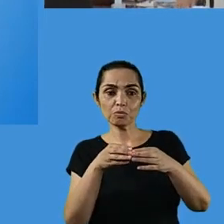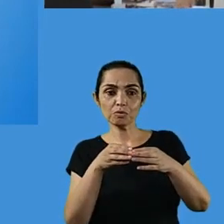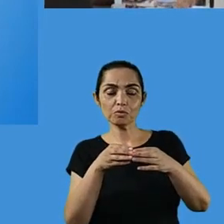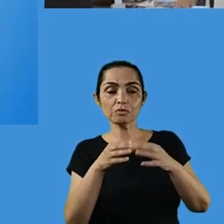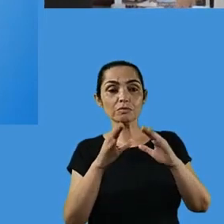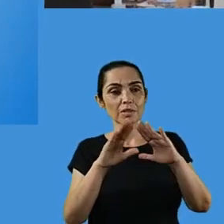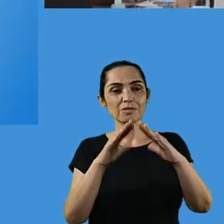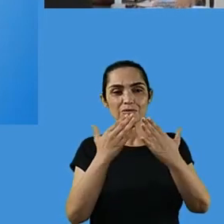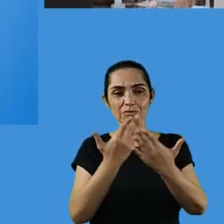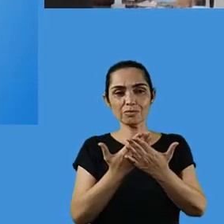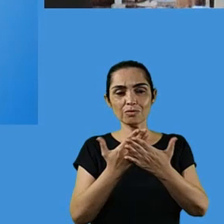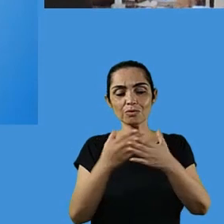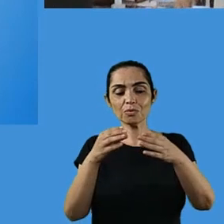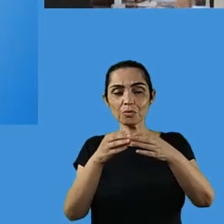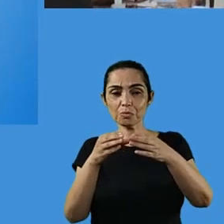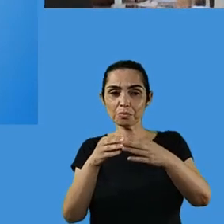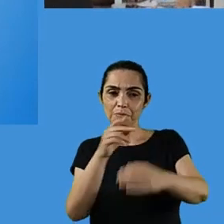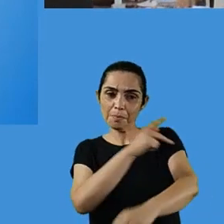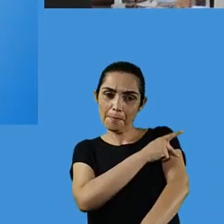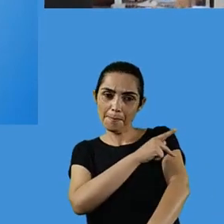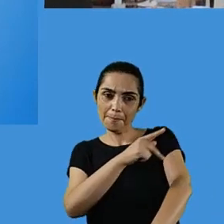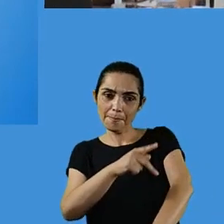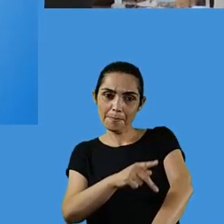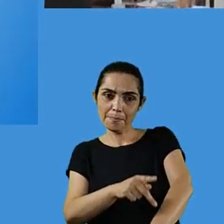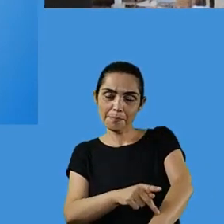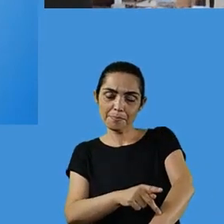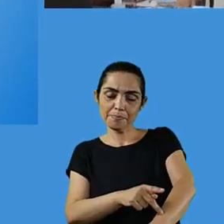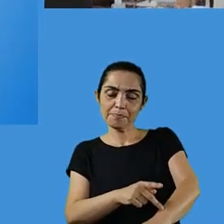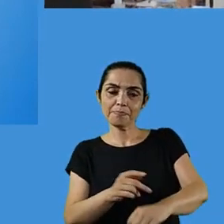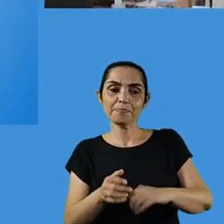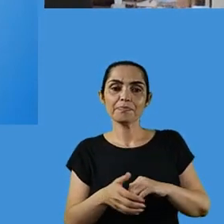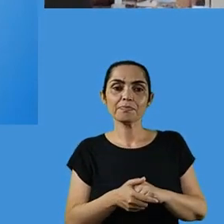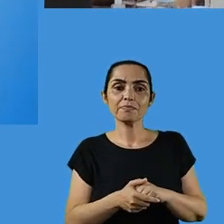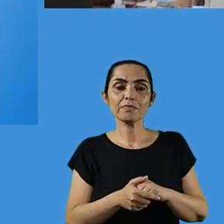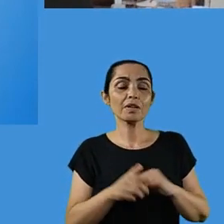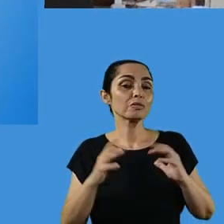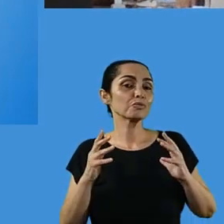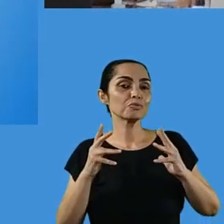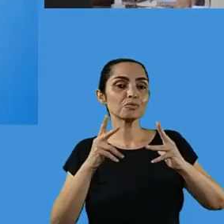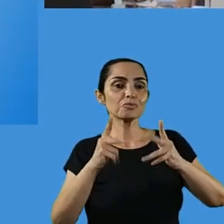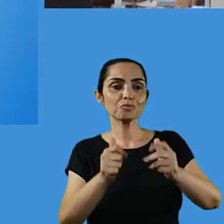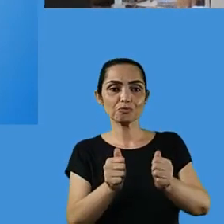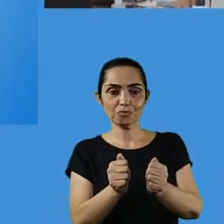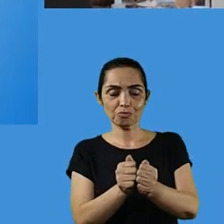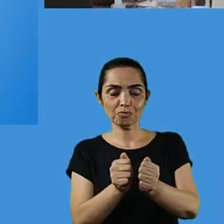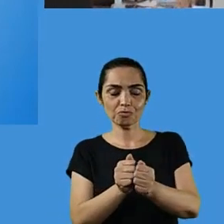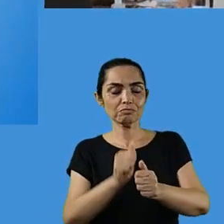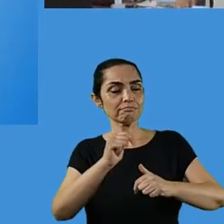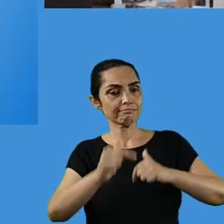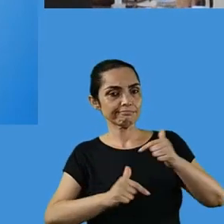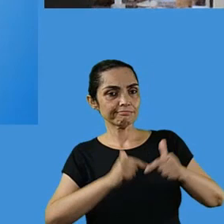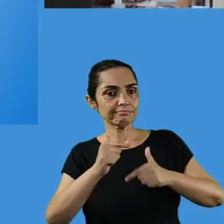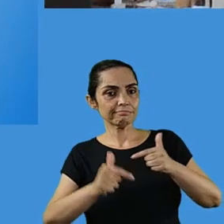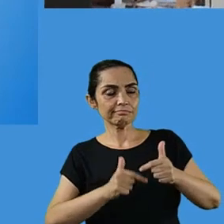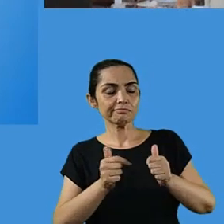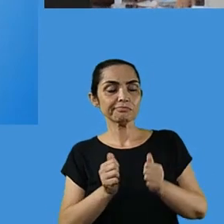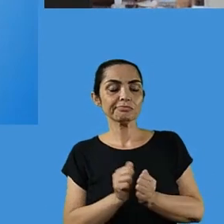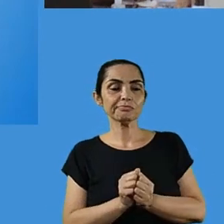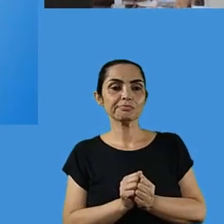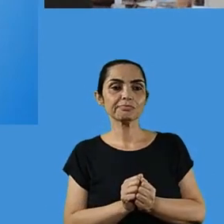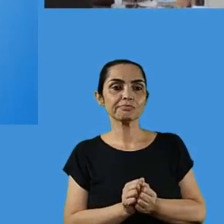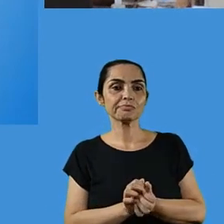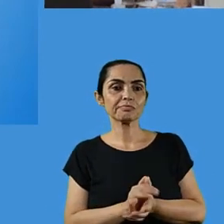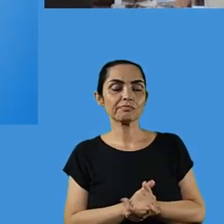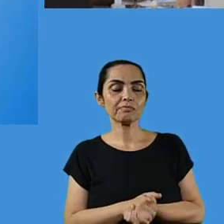Nós temos que apoiar, sim, vocês e vocês têm que apoiar, porque isso é um trabalho coletivo. Então, quanto mais articulação tiver